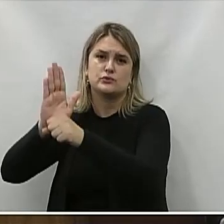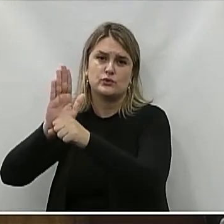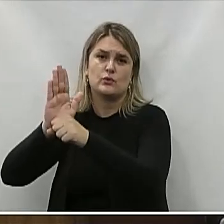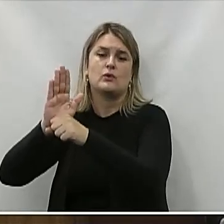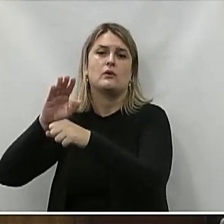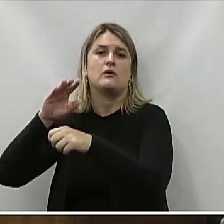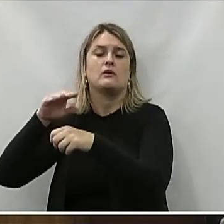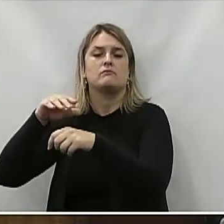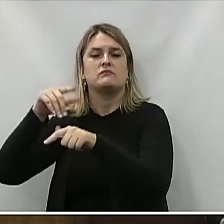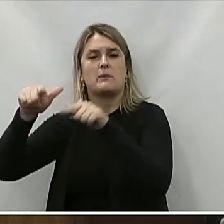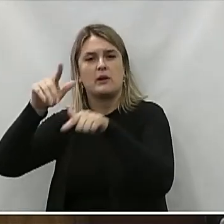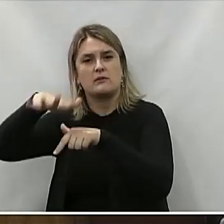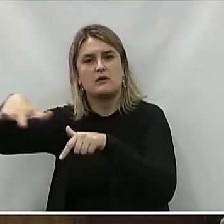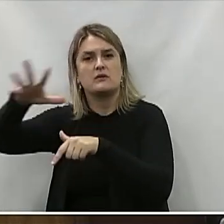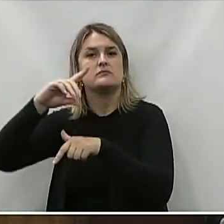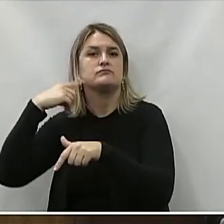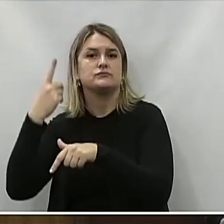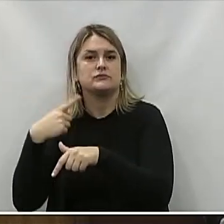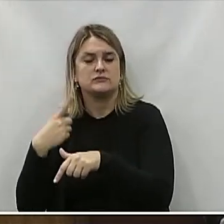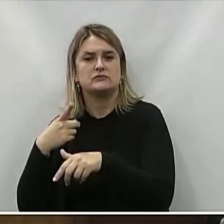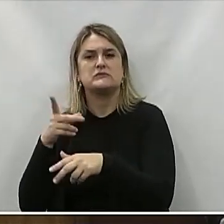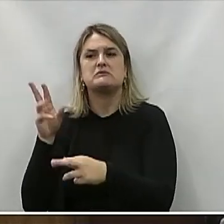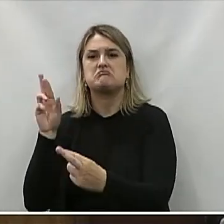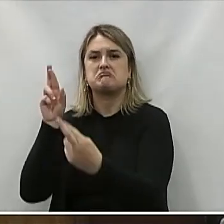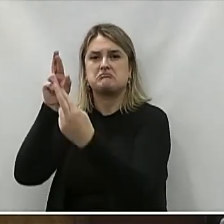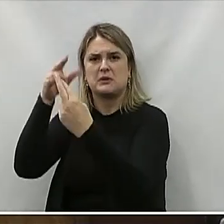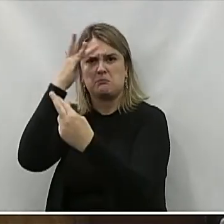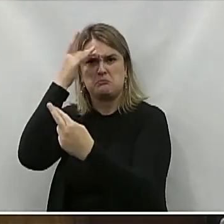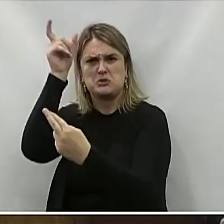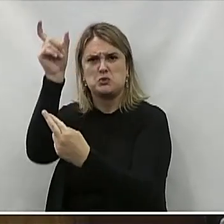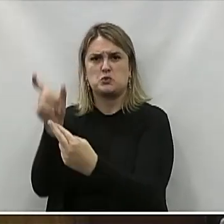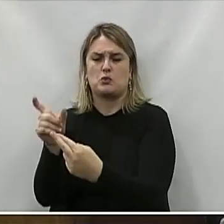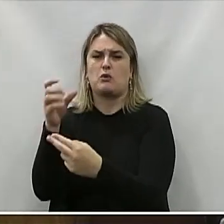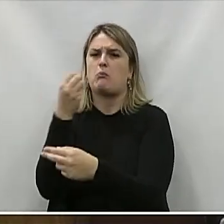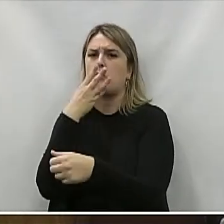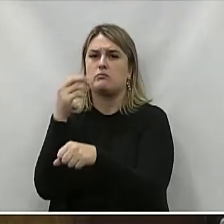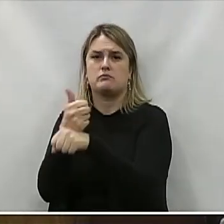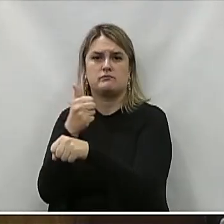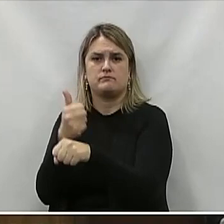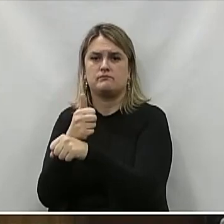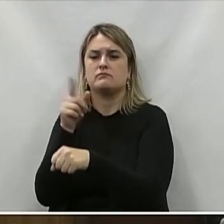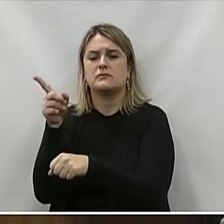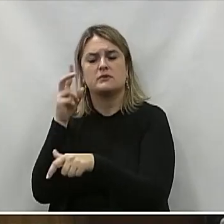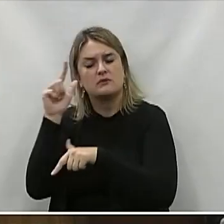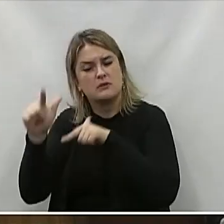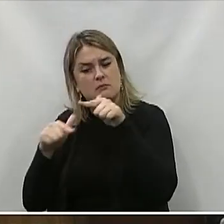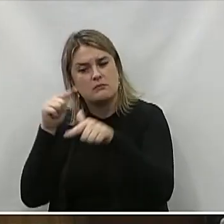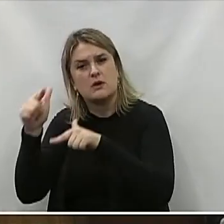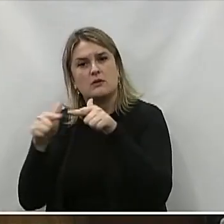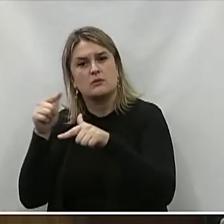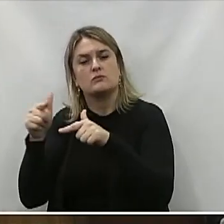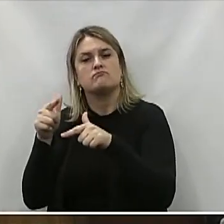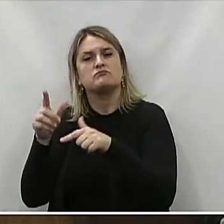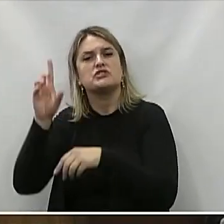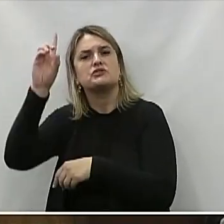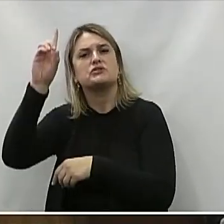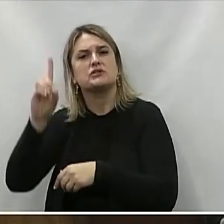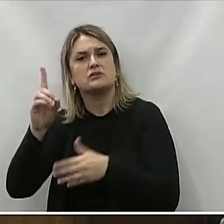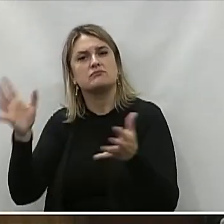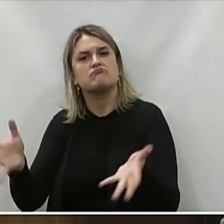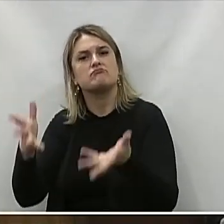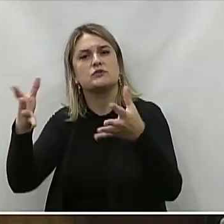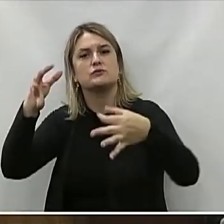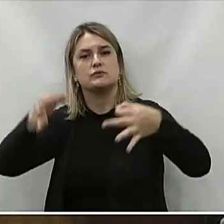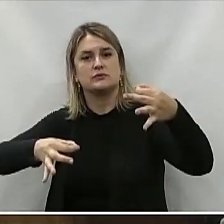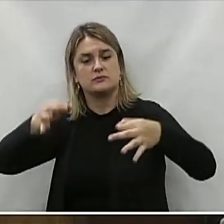advocacia e de referência humana e profissional Sendo foi incansável pela busca do direito pela promoção